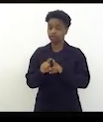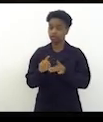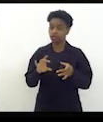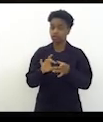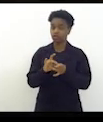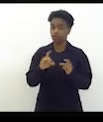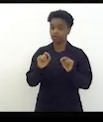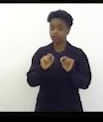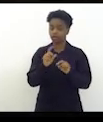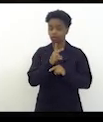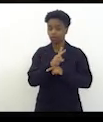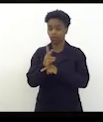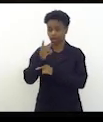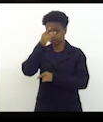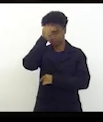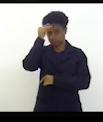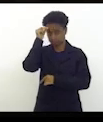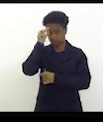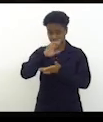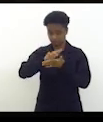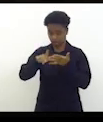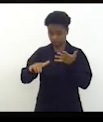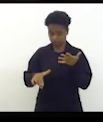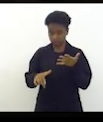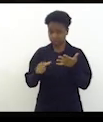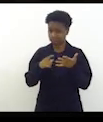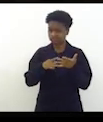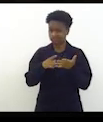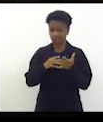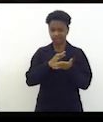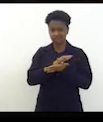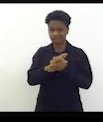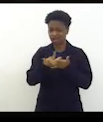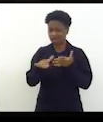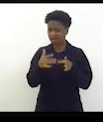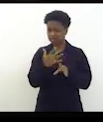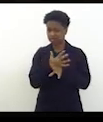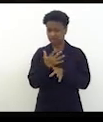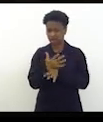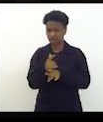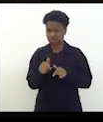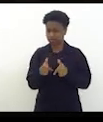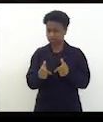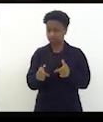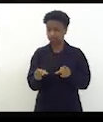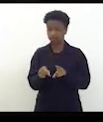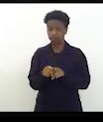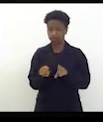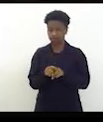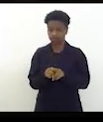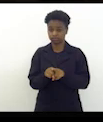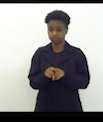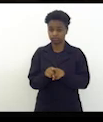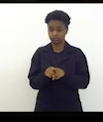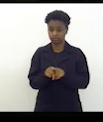municipais no plural dos mais diversos municípios e contra a parede